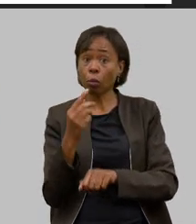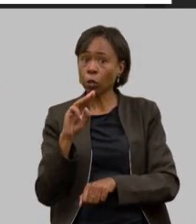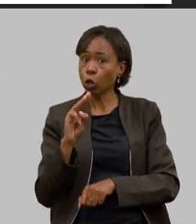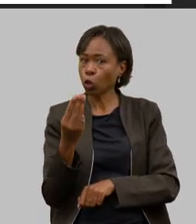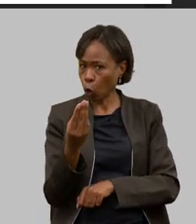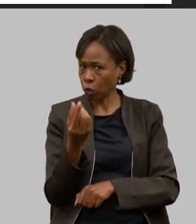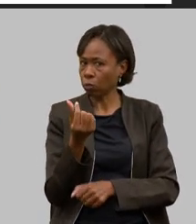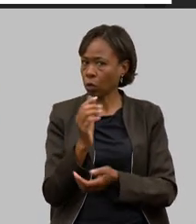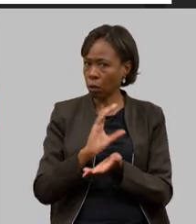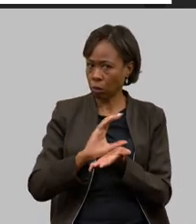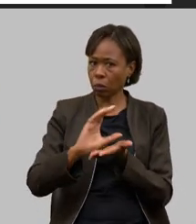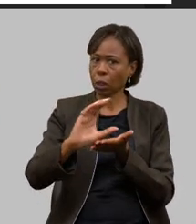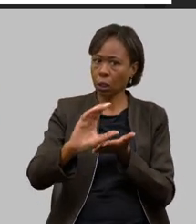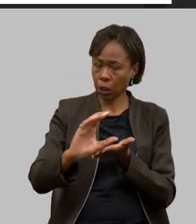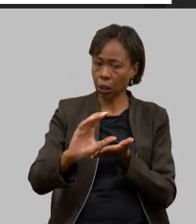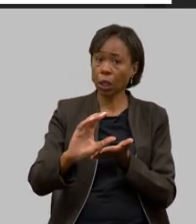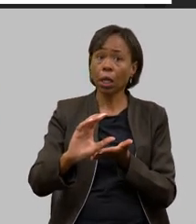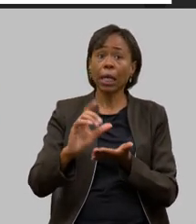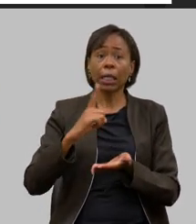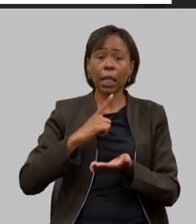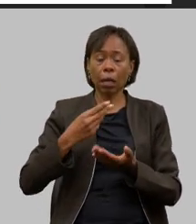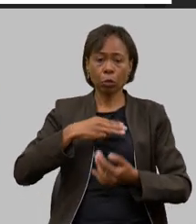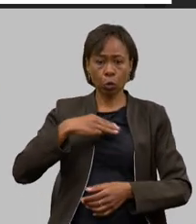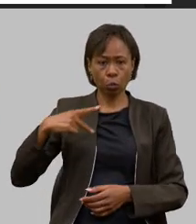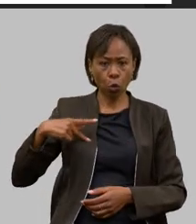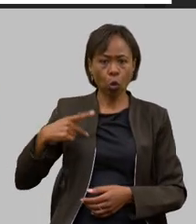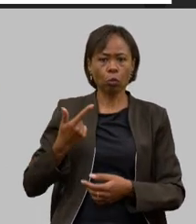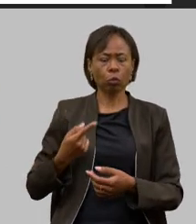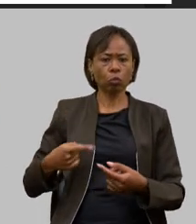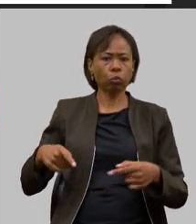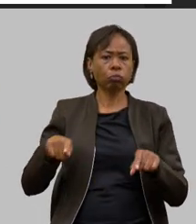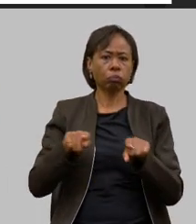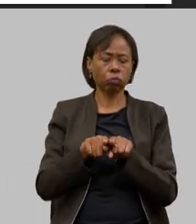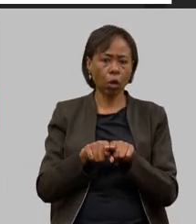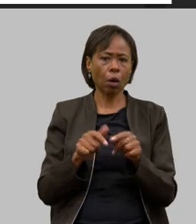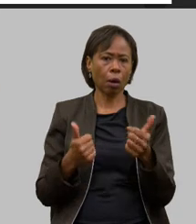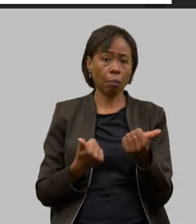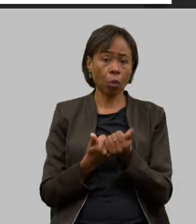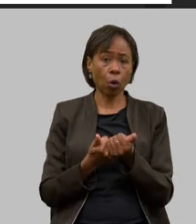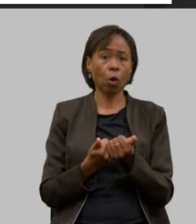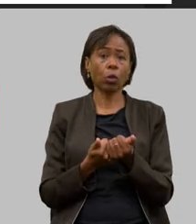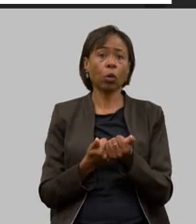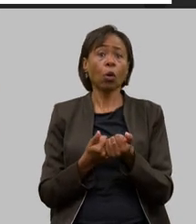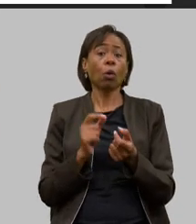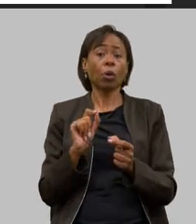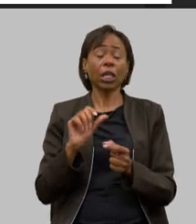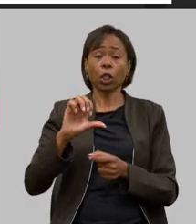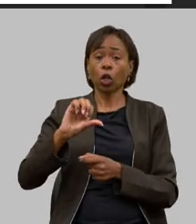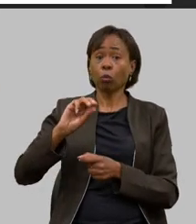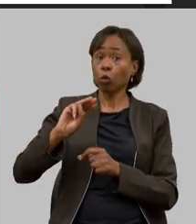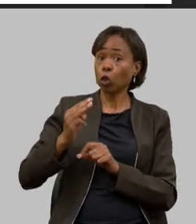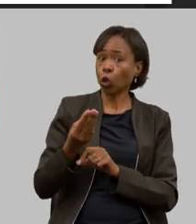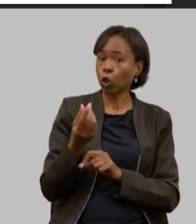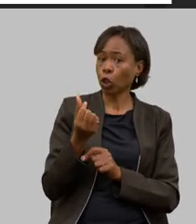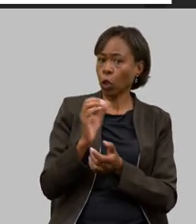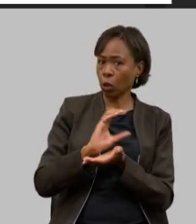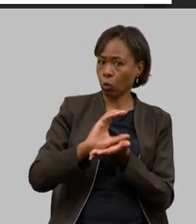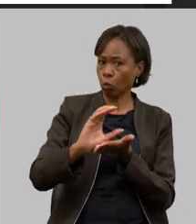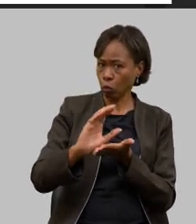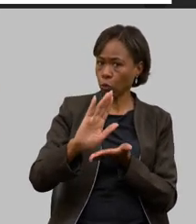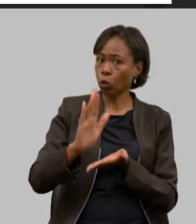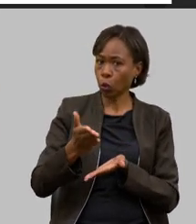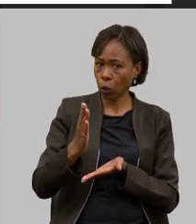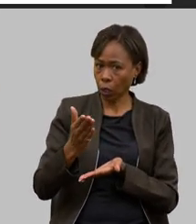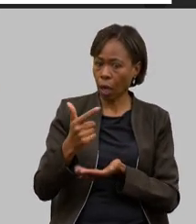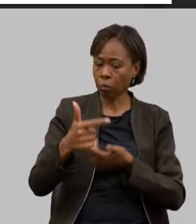sistema nós temos o apoio do Ministério Público de Defesa do Consumidor que já aportou 9 milhões de recursos para a gente poder trabalhar nesse